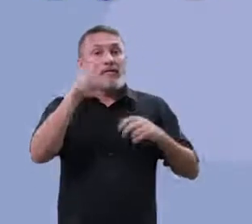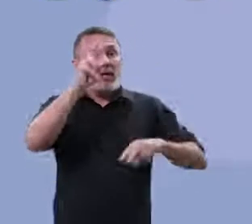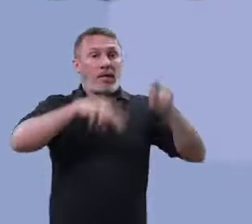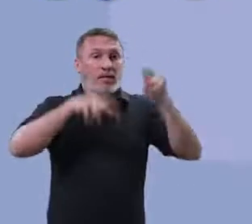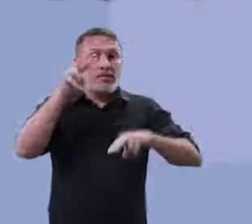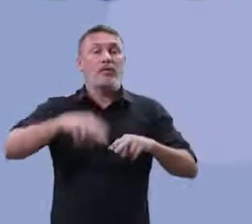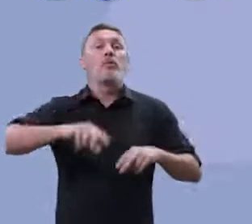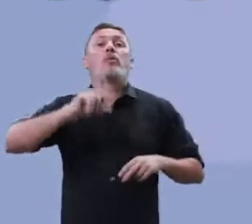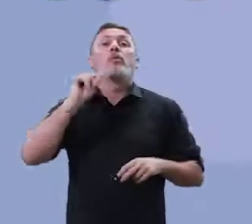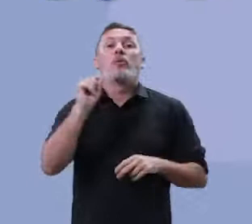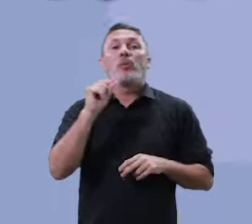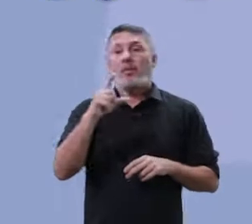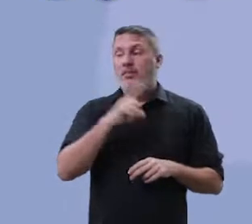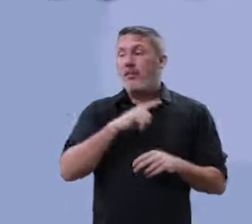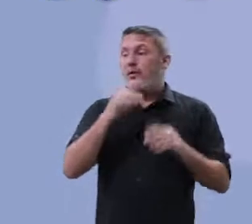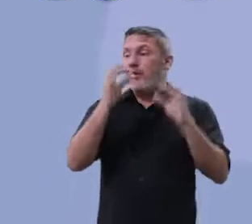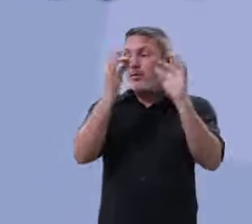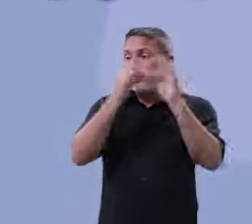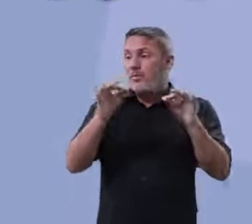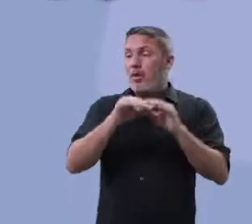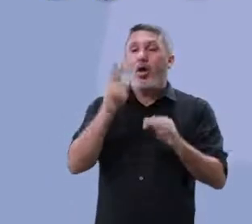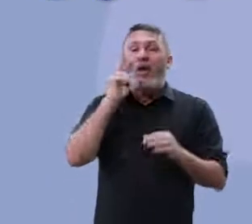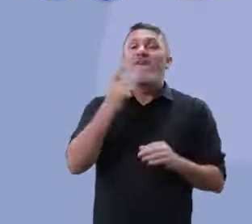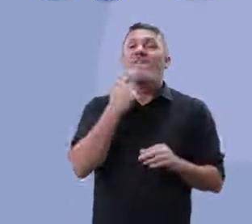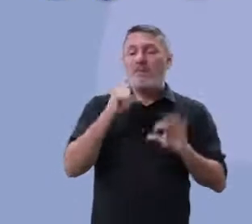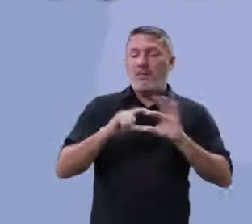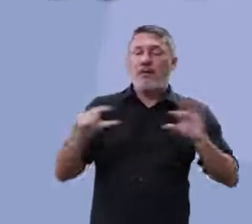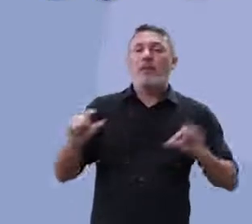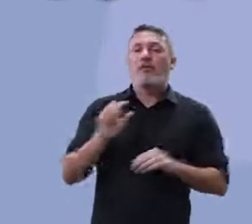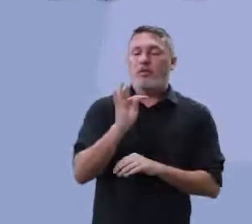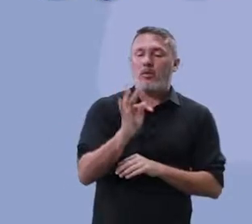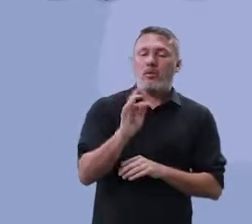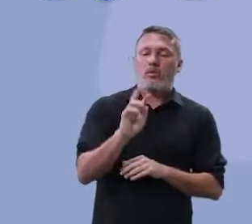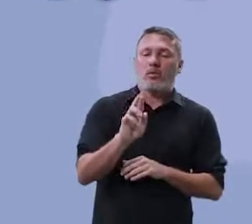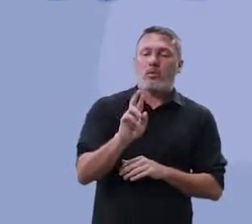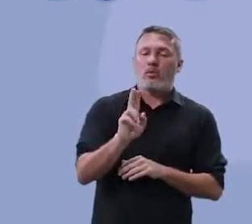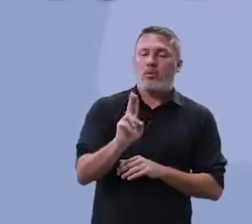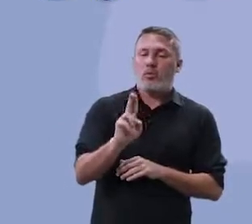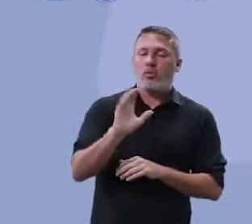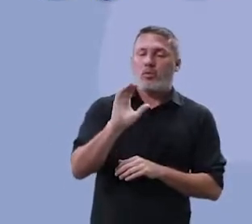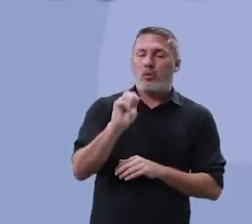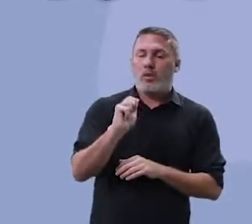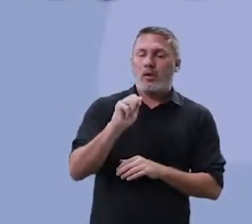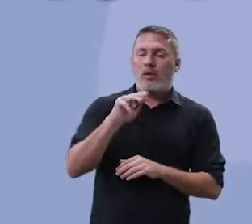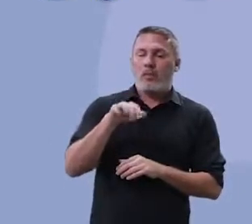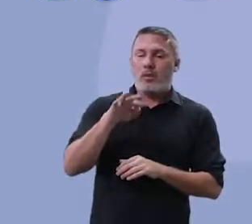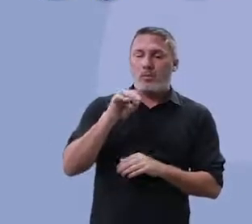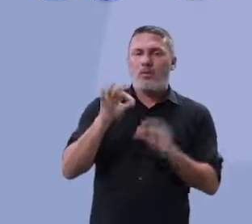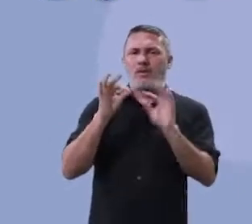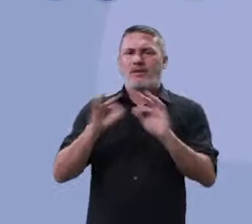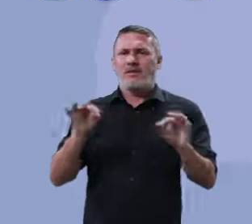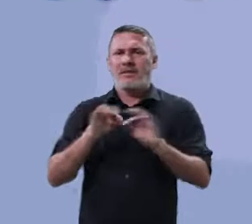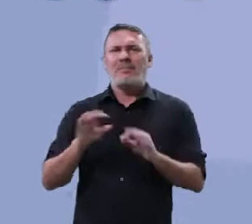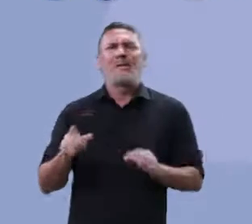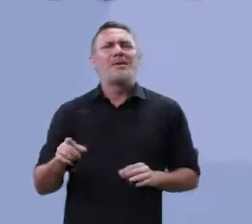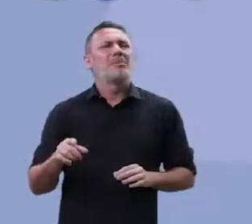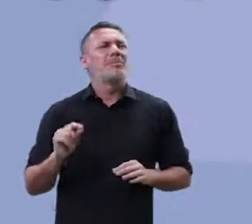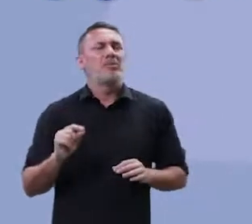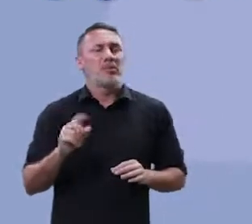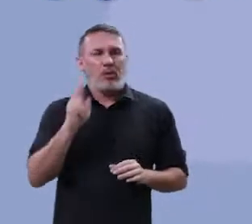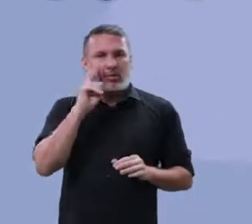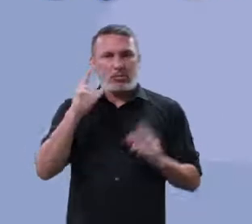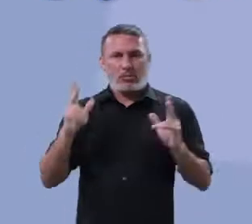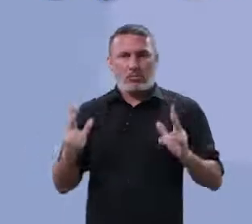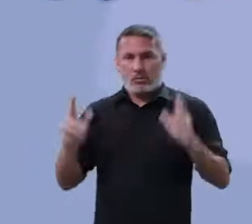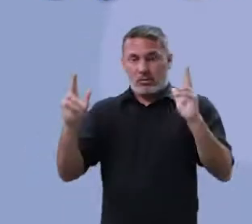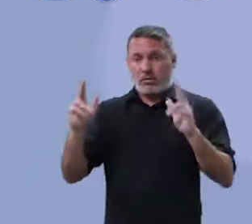é o que ele chama de truncamento sintático. Truncamento sintático, isso mesmo. Olha esse texto. Olha